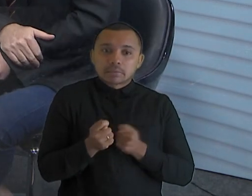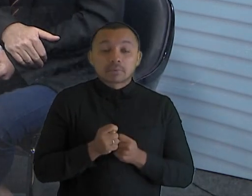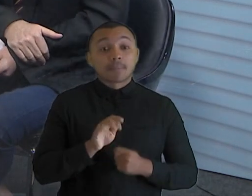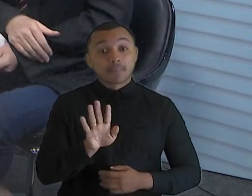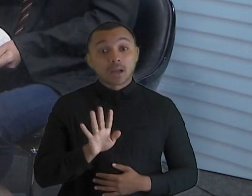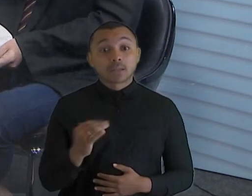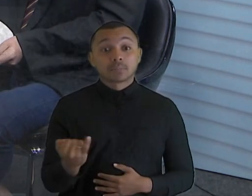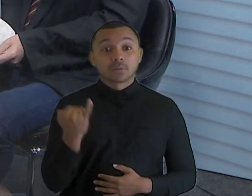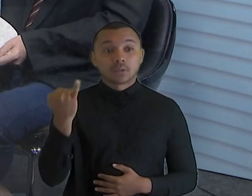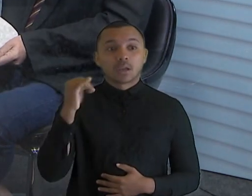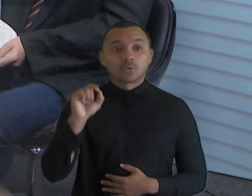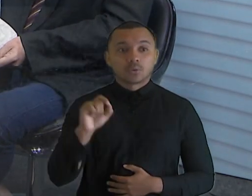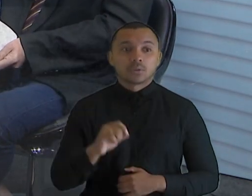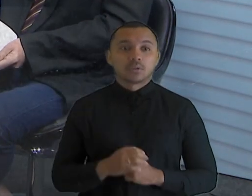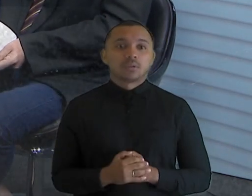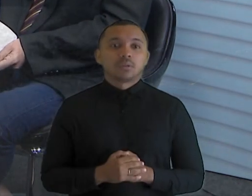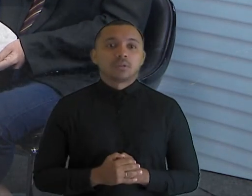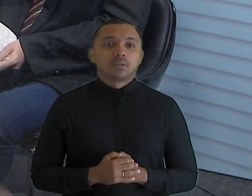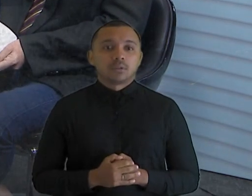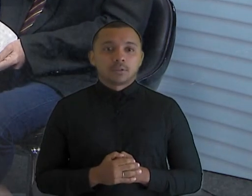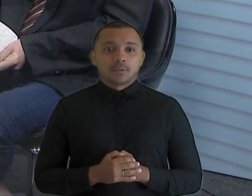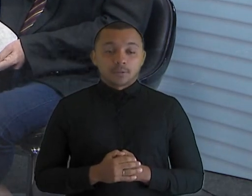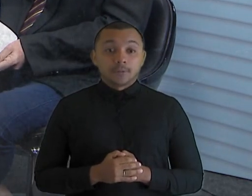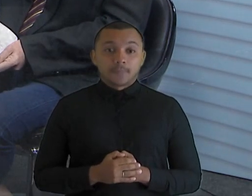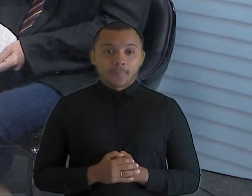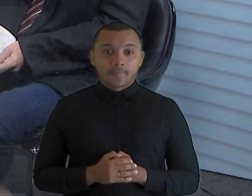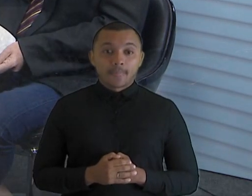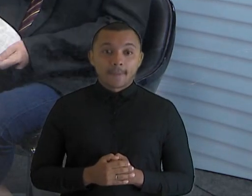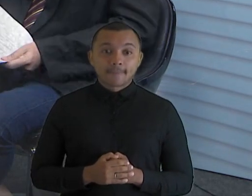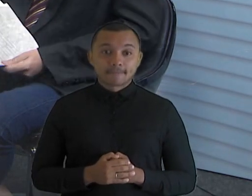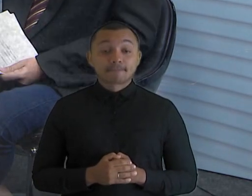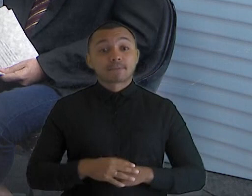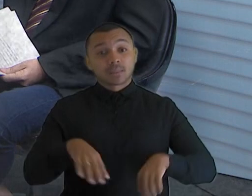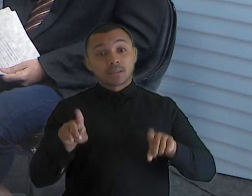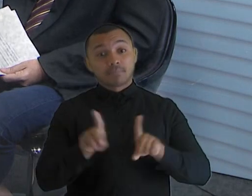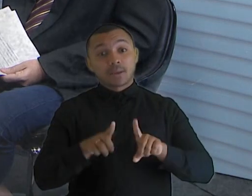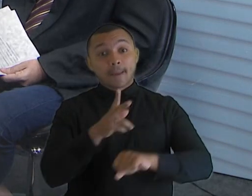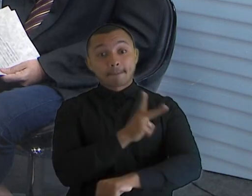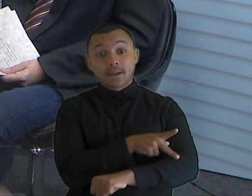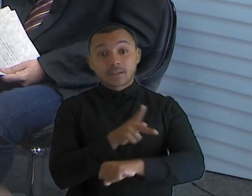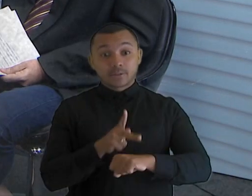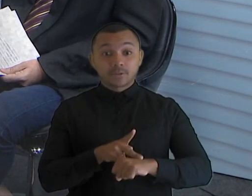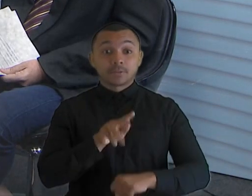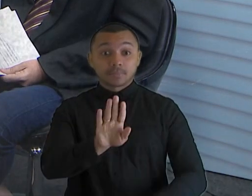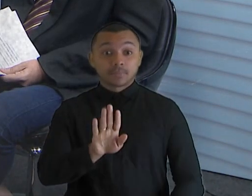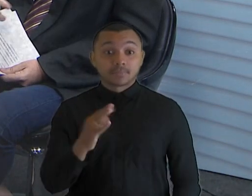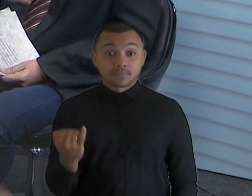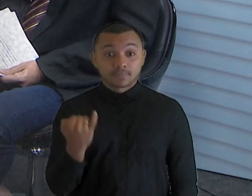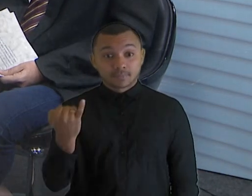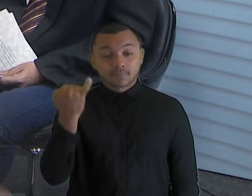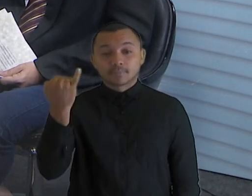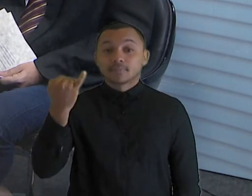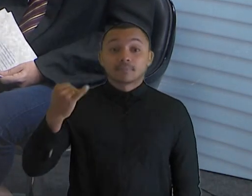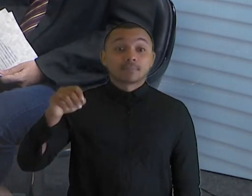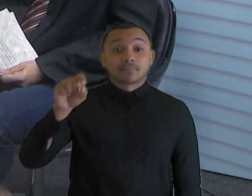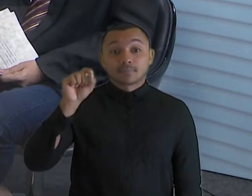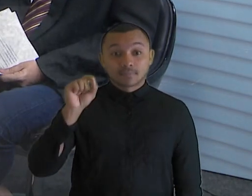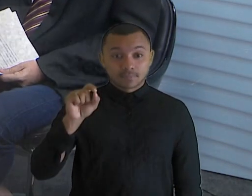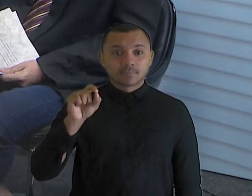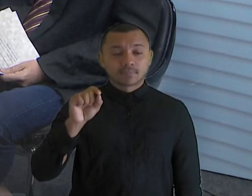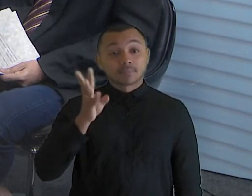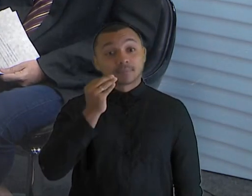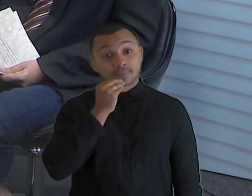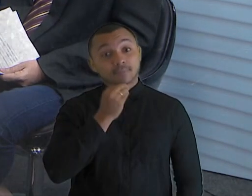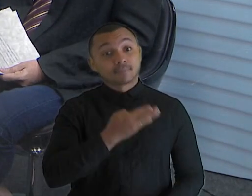doutor Holden, porque o Tribunal é impune, tem que punir, a punição é, inclusive, pedagógica. Mas é importante que também se façam